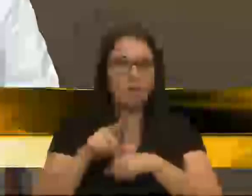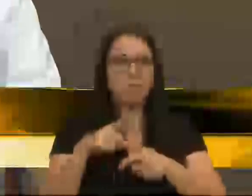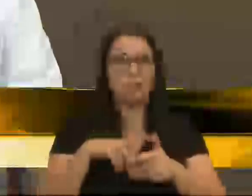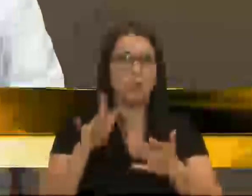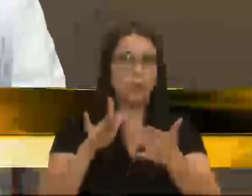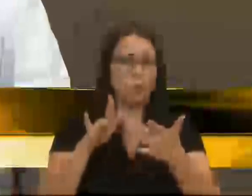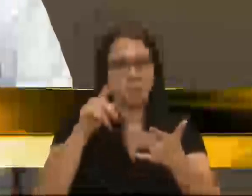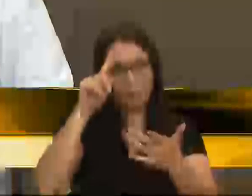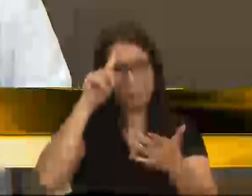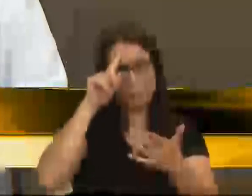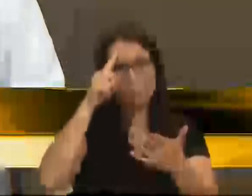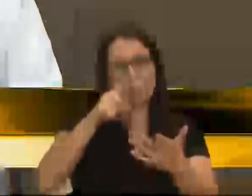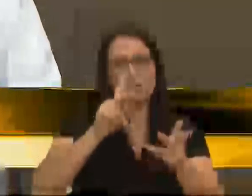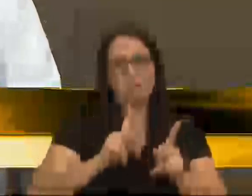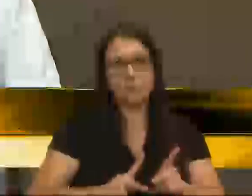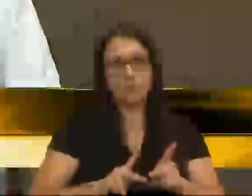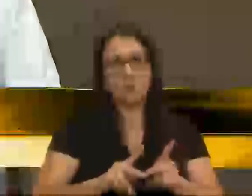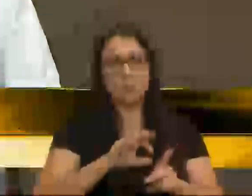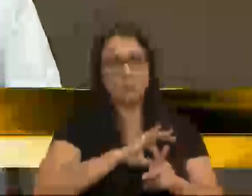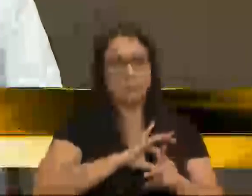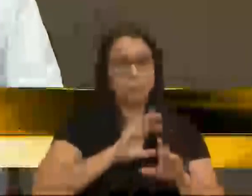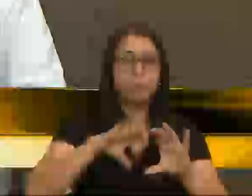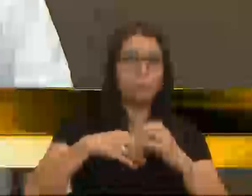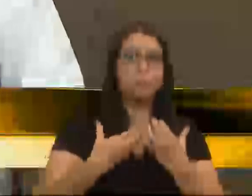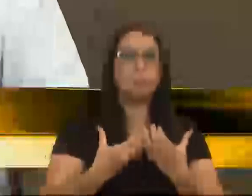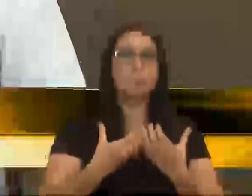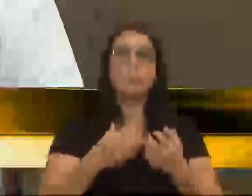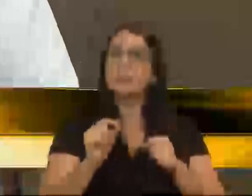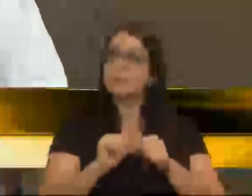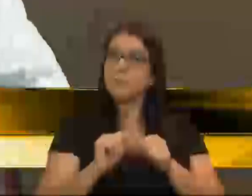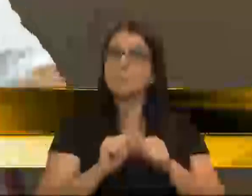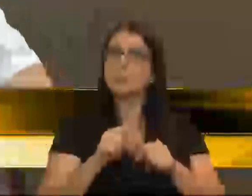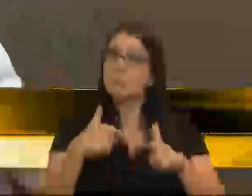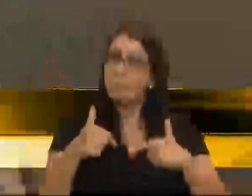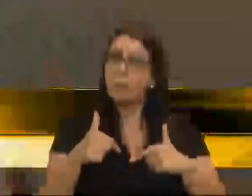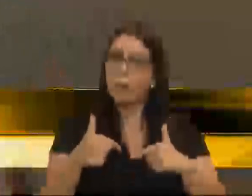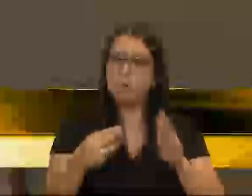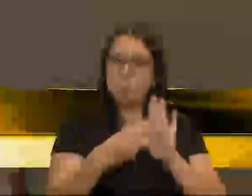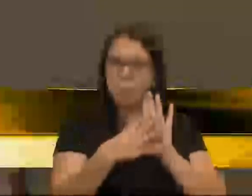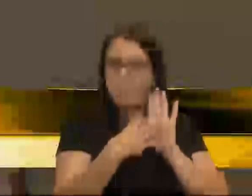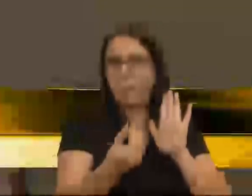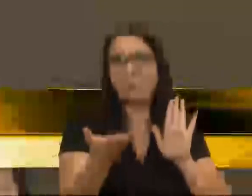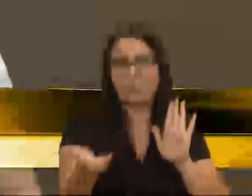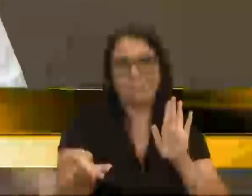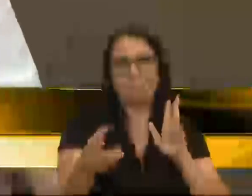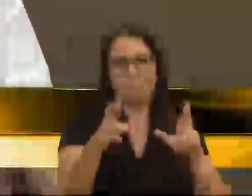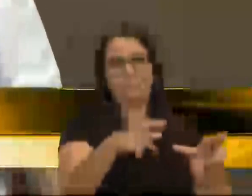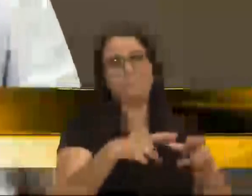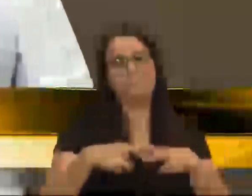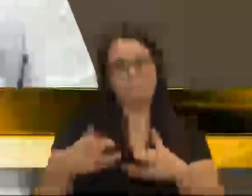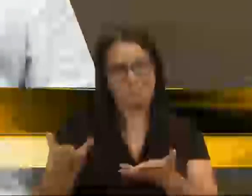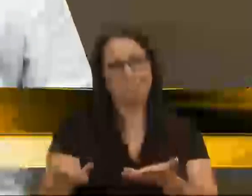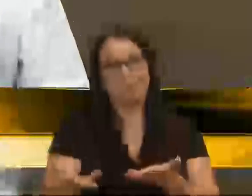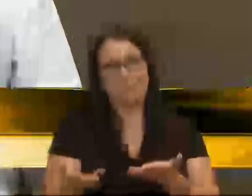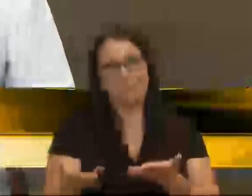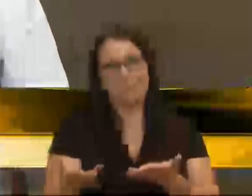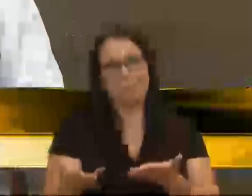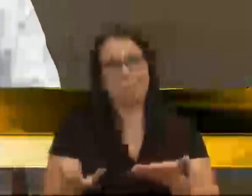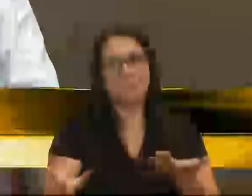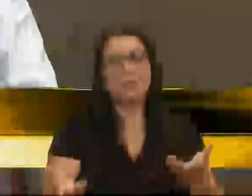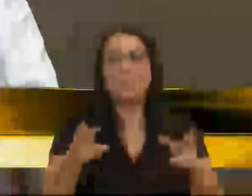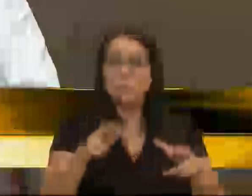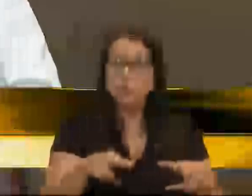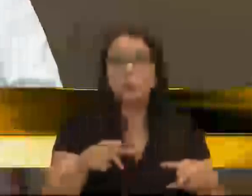diário com o pessoal do policiamento comunitário e que faziam um trabalho exemplar ali na nossa região. Nossa região, então,